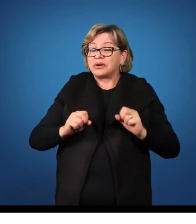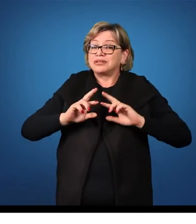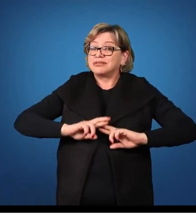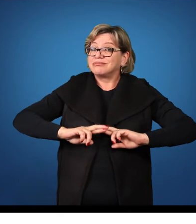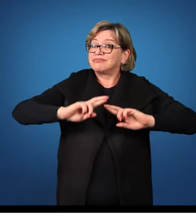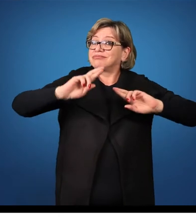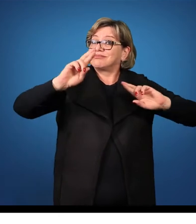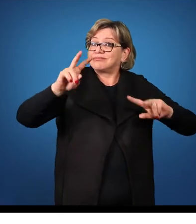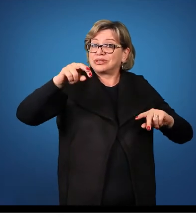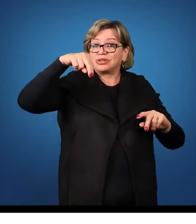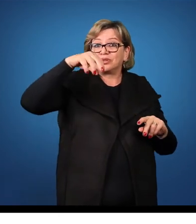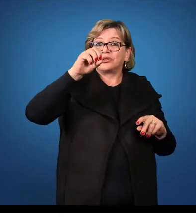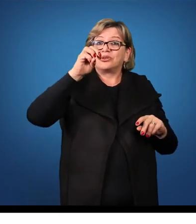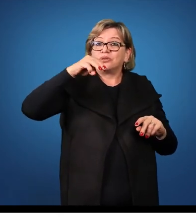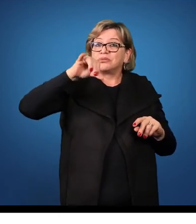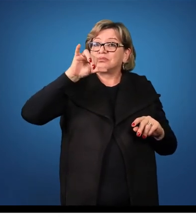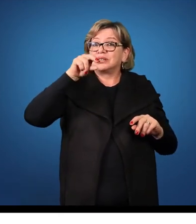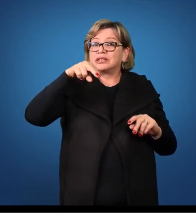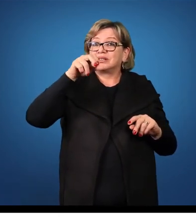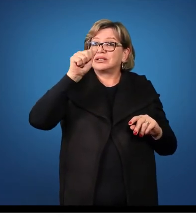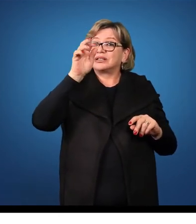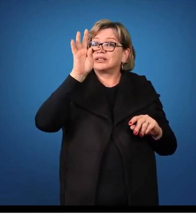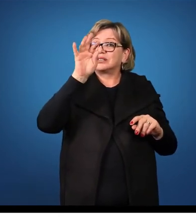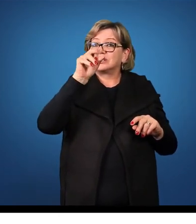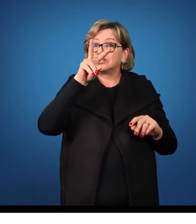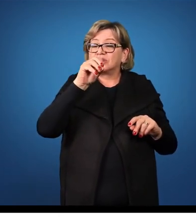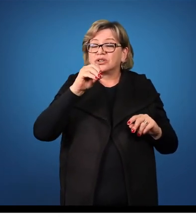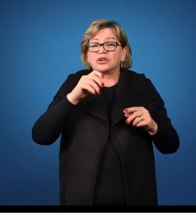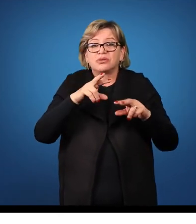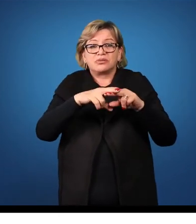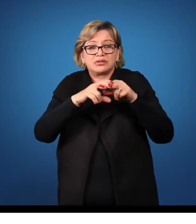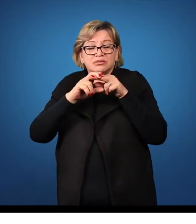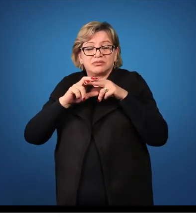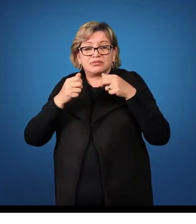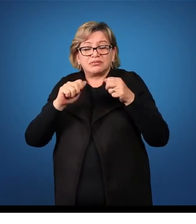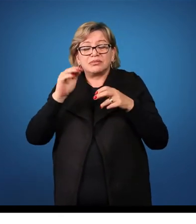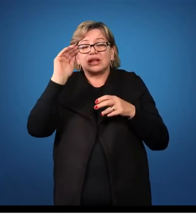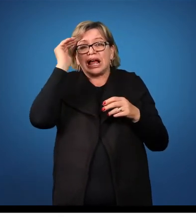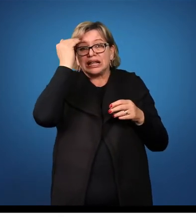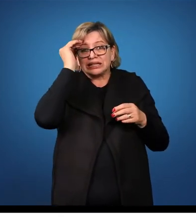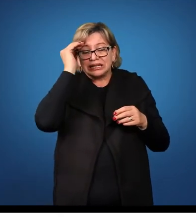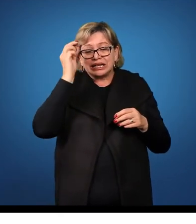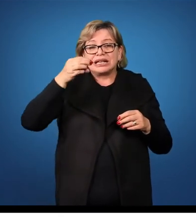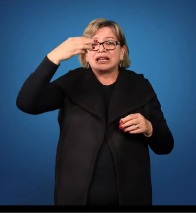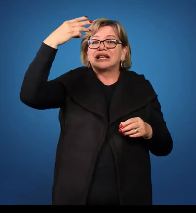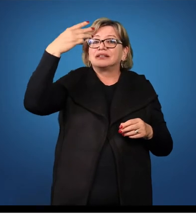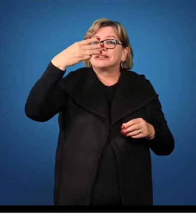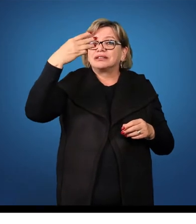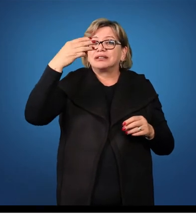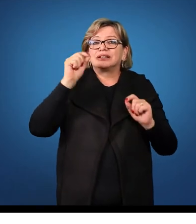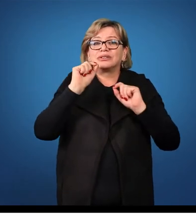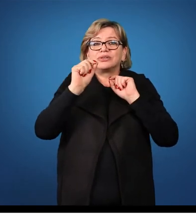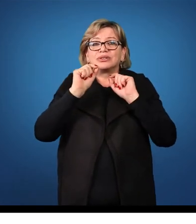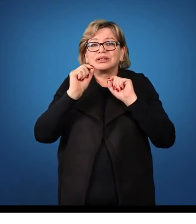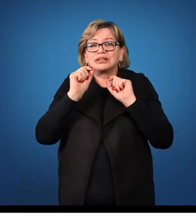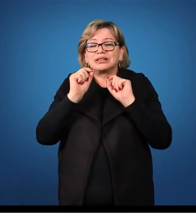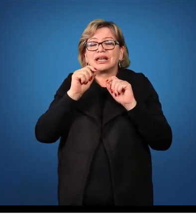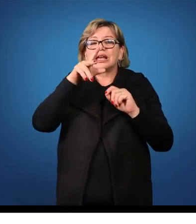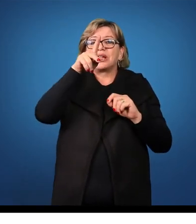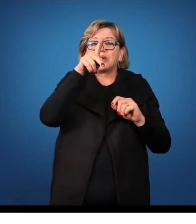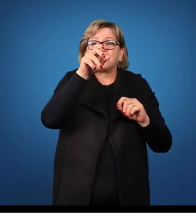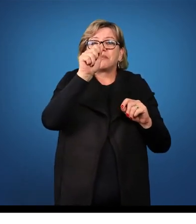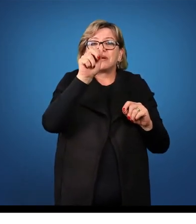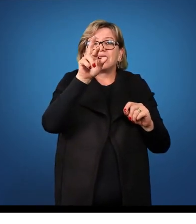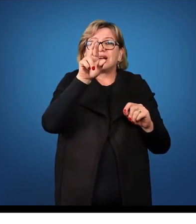nominativo. Por isso, também é preciso que nós entendamos, na terceira declinação, o são parisílabos